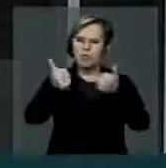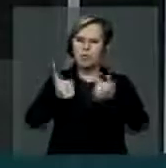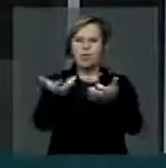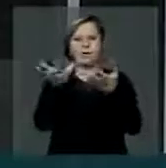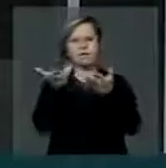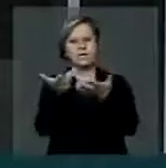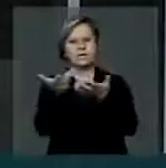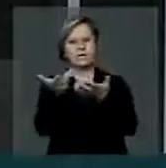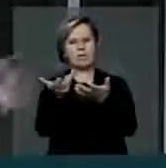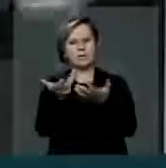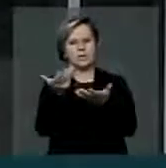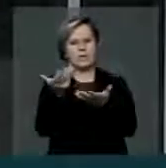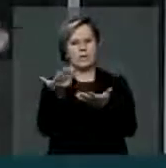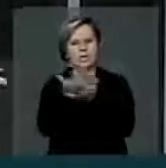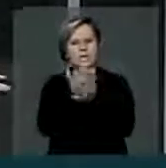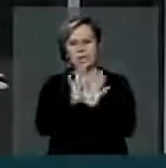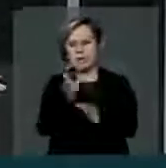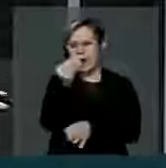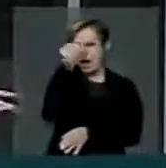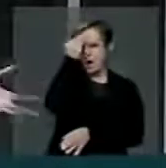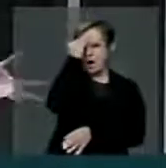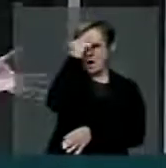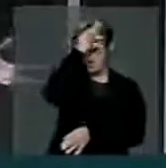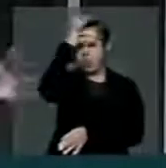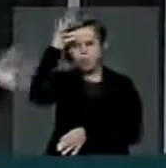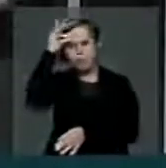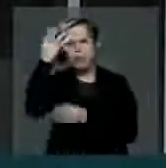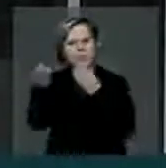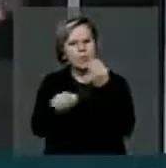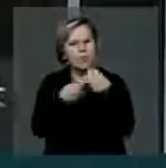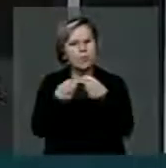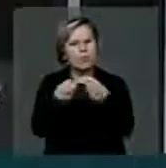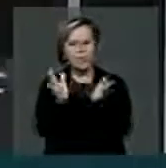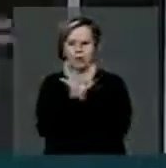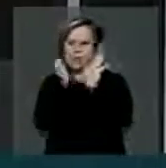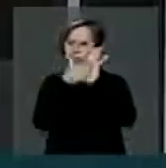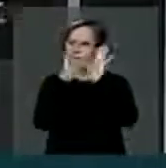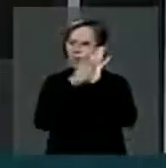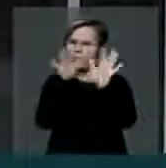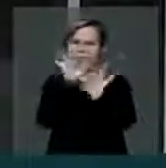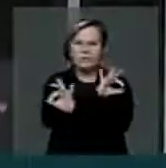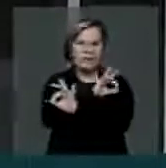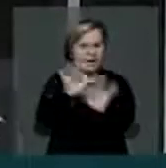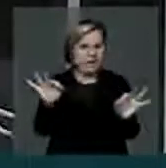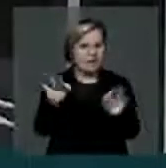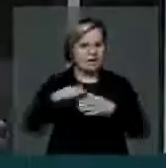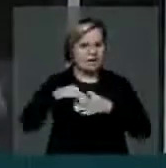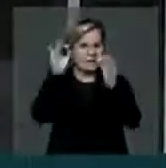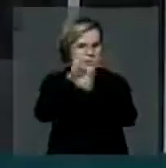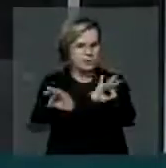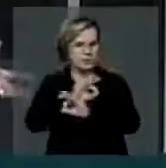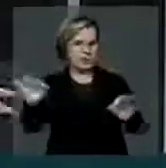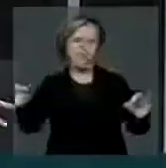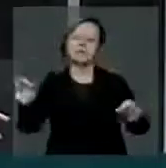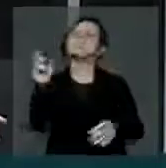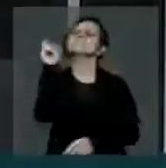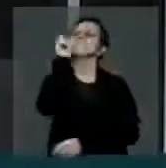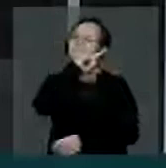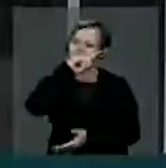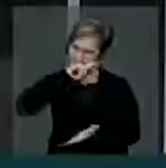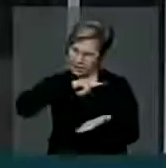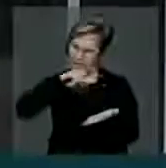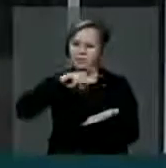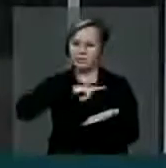queremos o fim da impunidade, como é que pode dizer que o movimento não tem proposta e não tem liderança? Tem comando, sim.